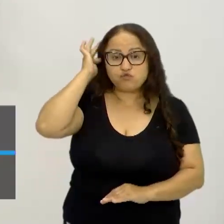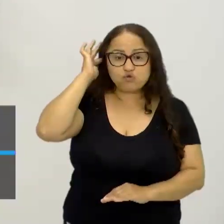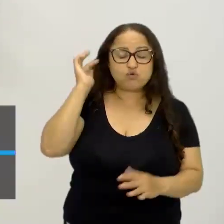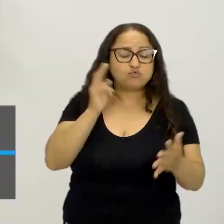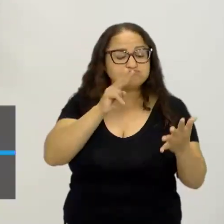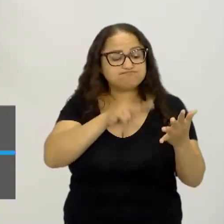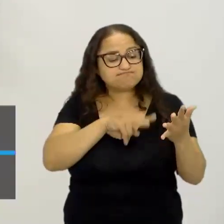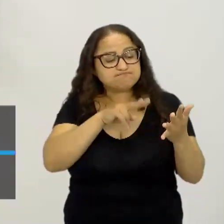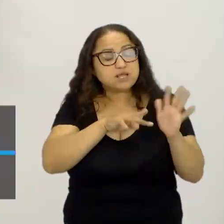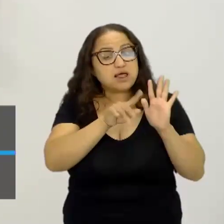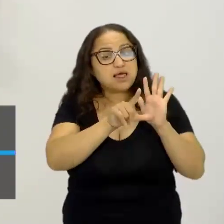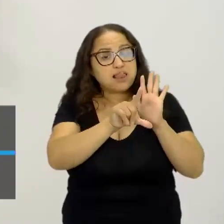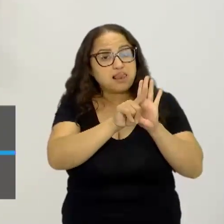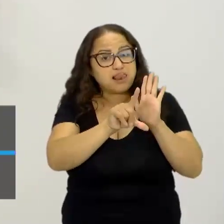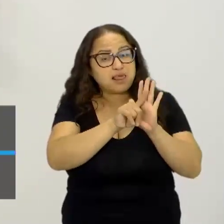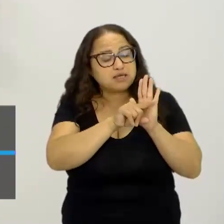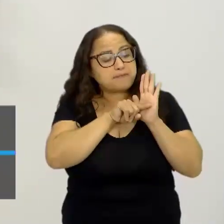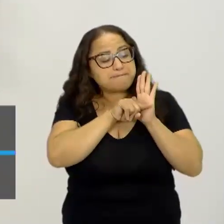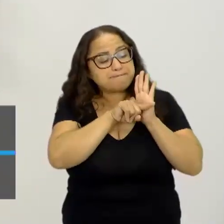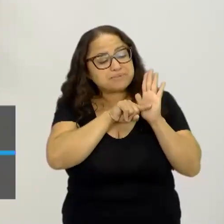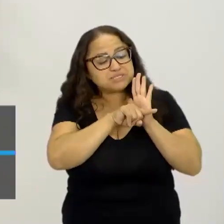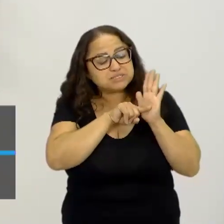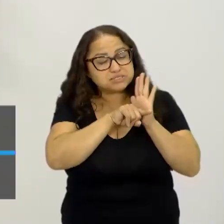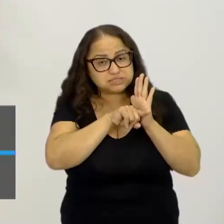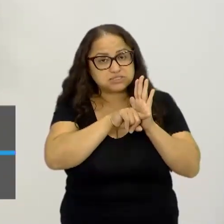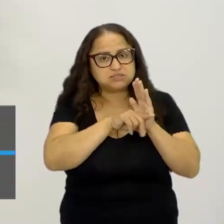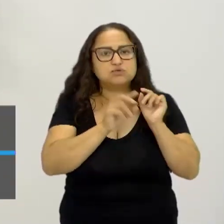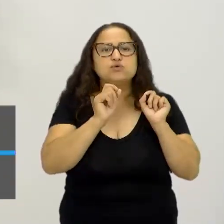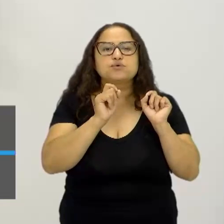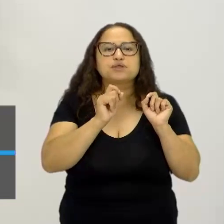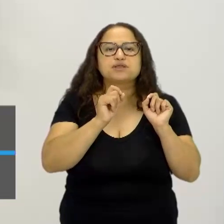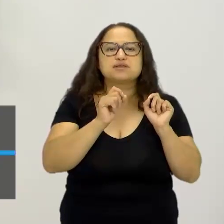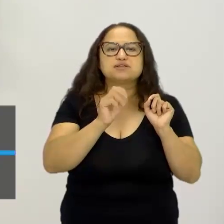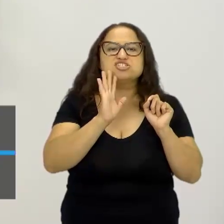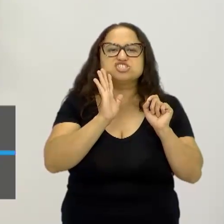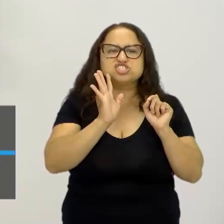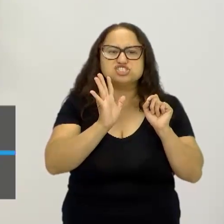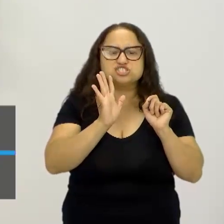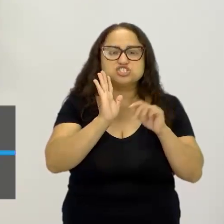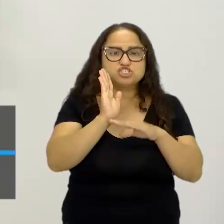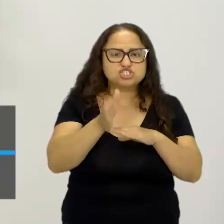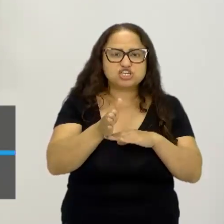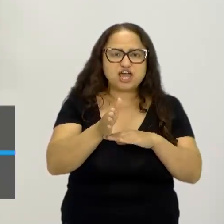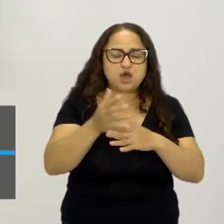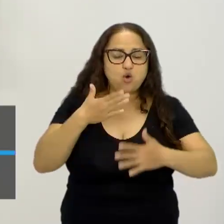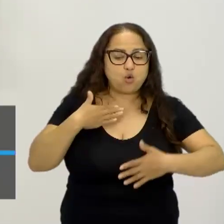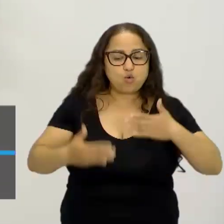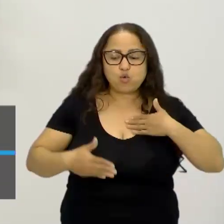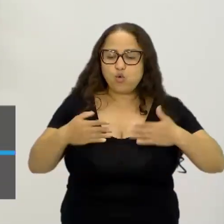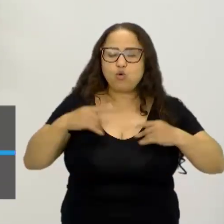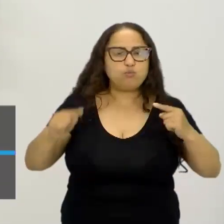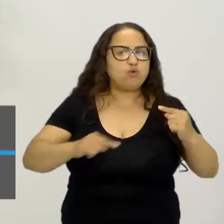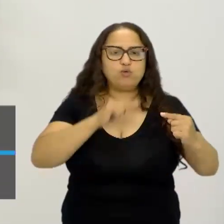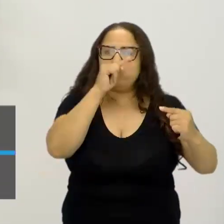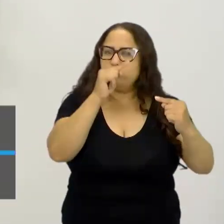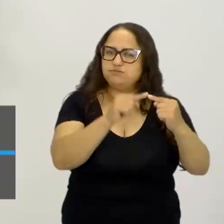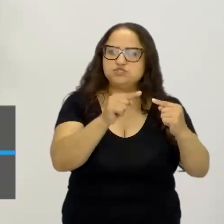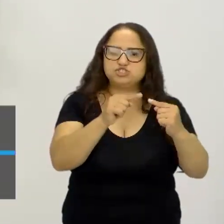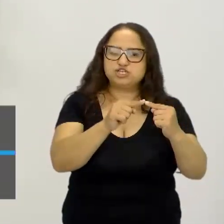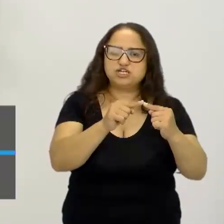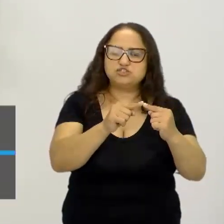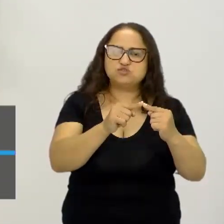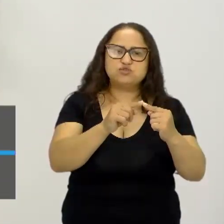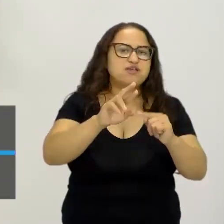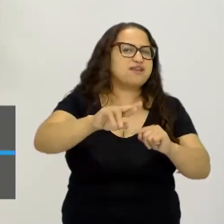fazendo uma profunda investigação, ele falou assim, olha, já não é mais o corpo das pessoas que é o objeto da